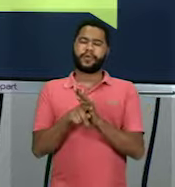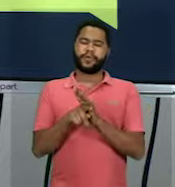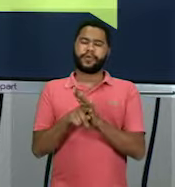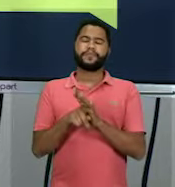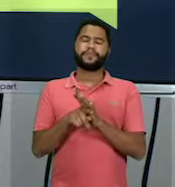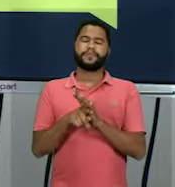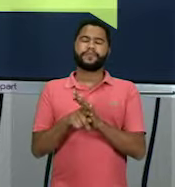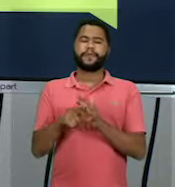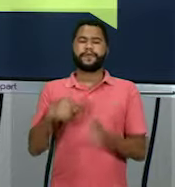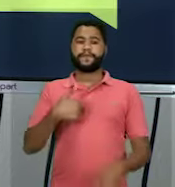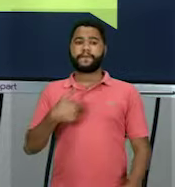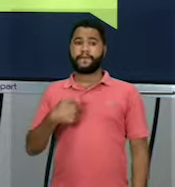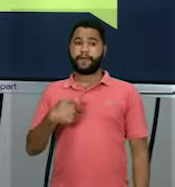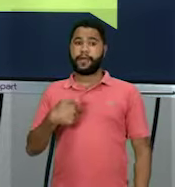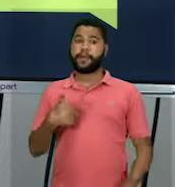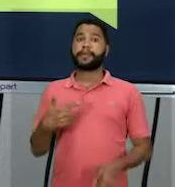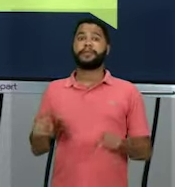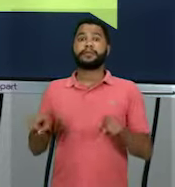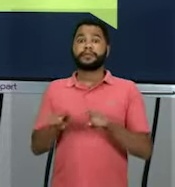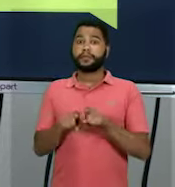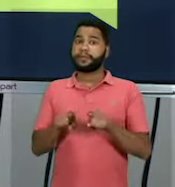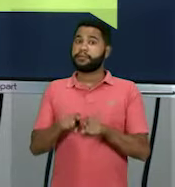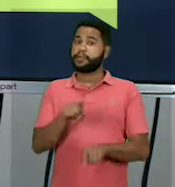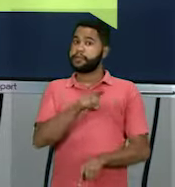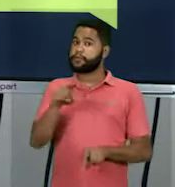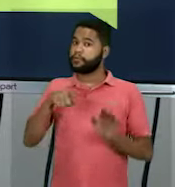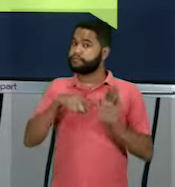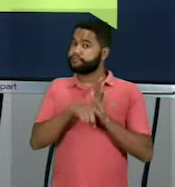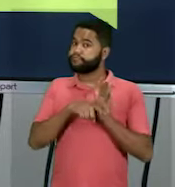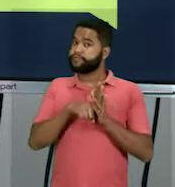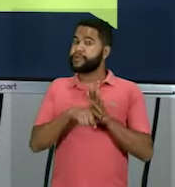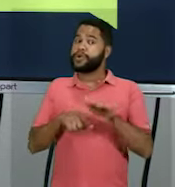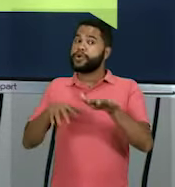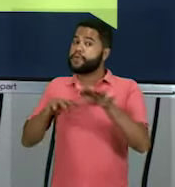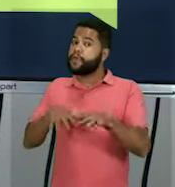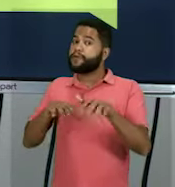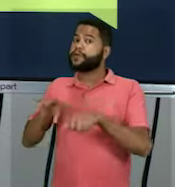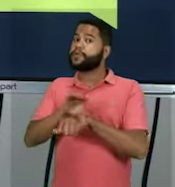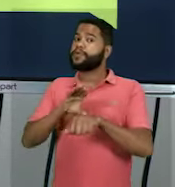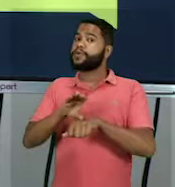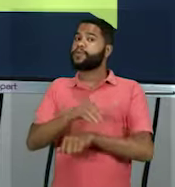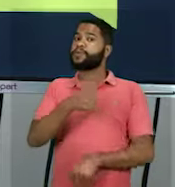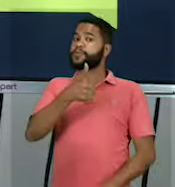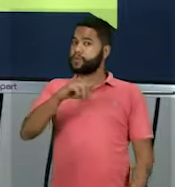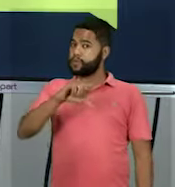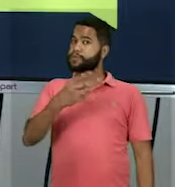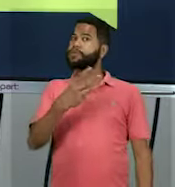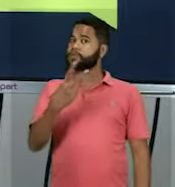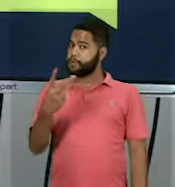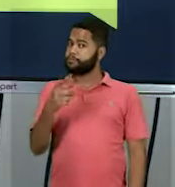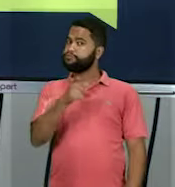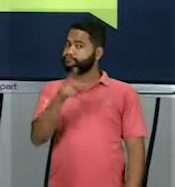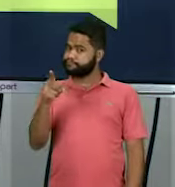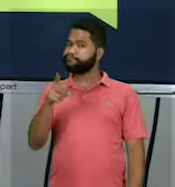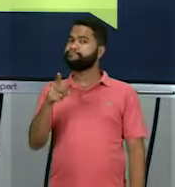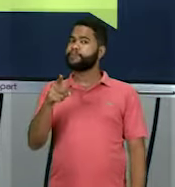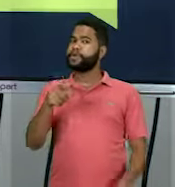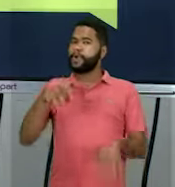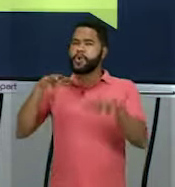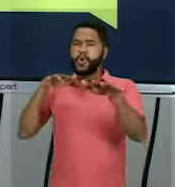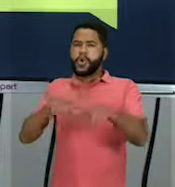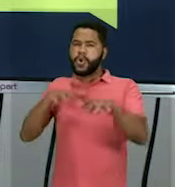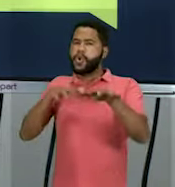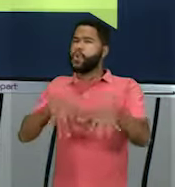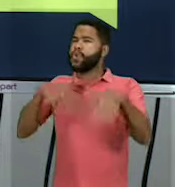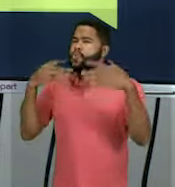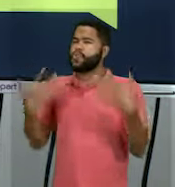a adotar. Até mesmo, vale a pena pesquisar aí o movimento constitucionalista de 32, hein, galera? Esse movimento foi tão